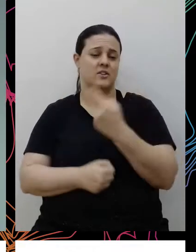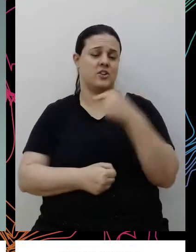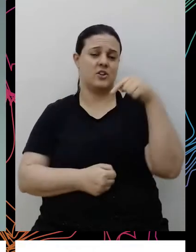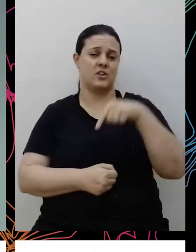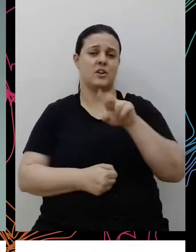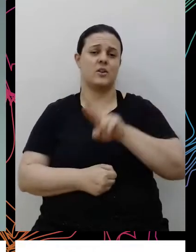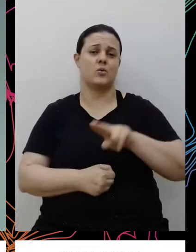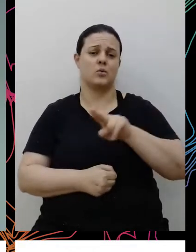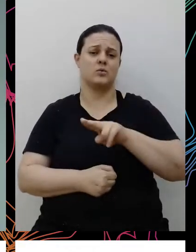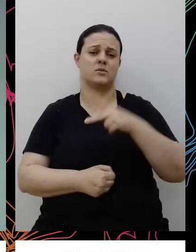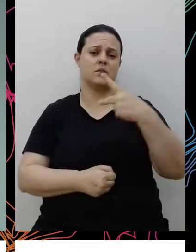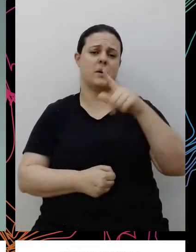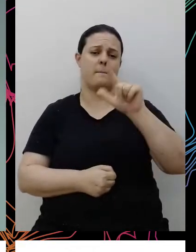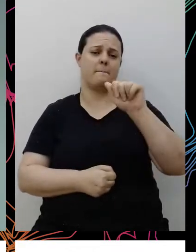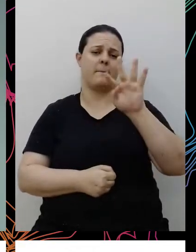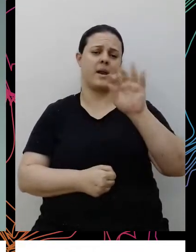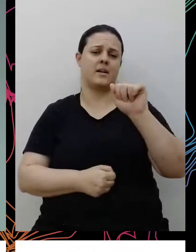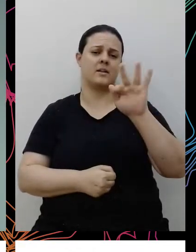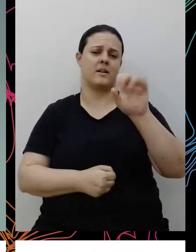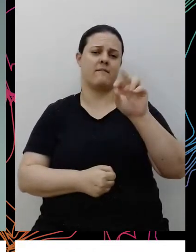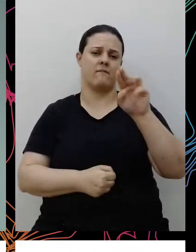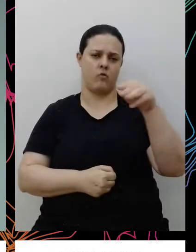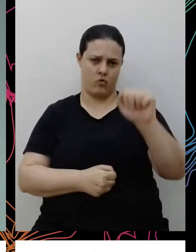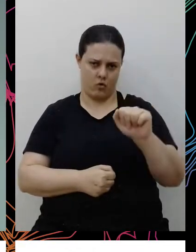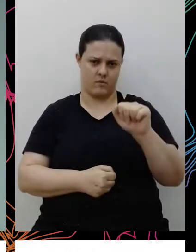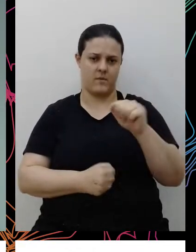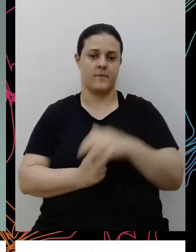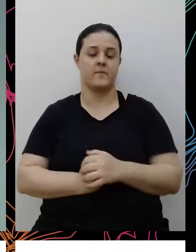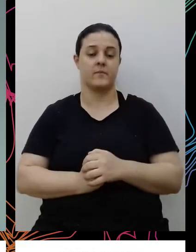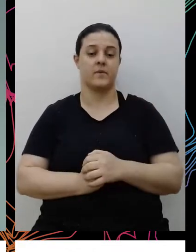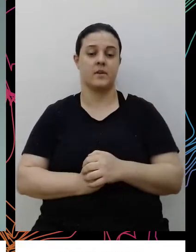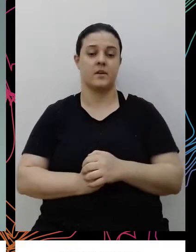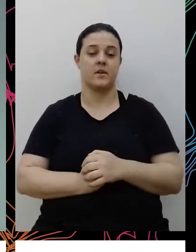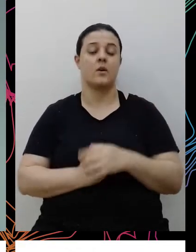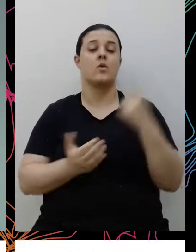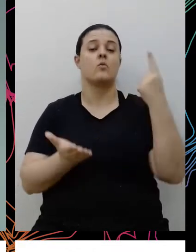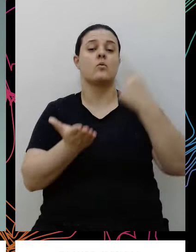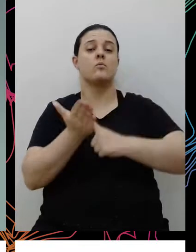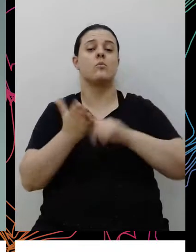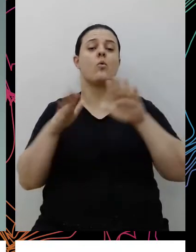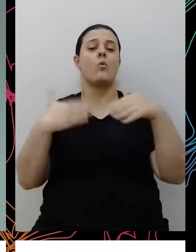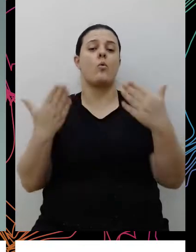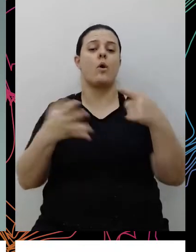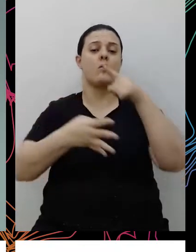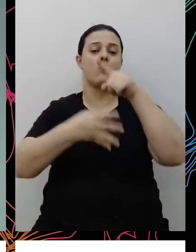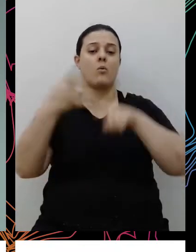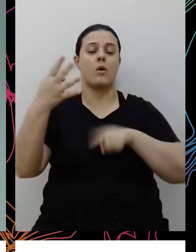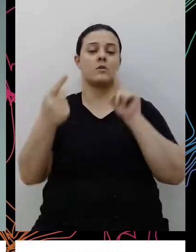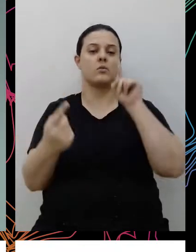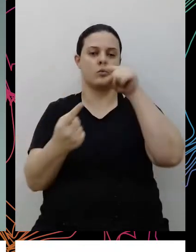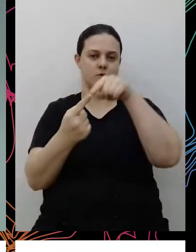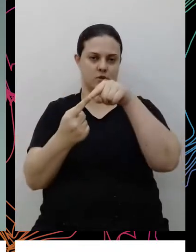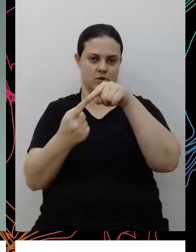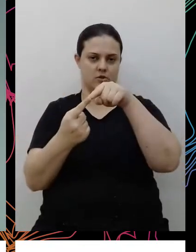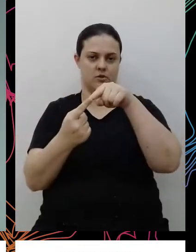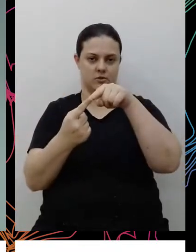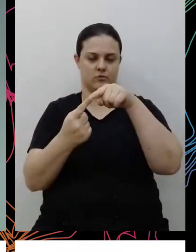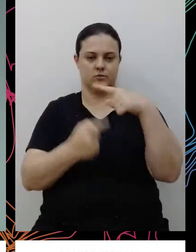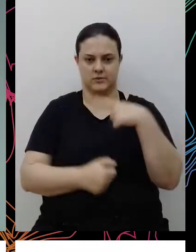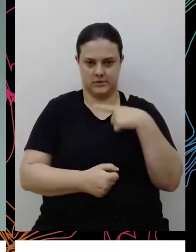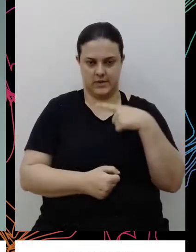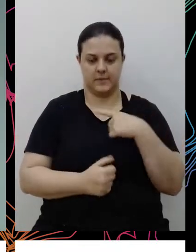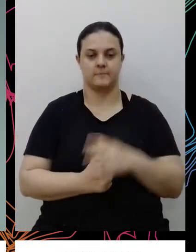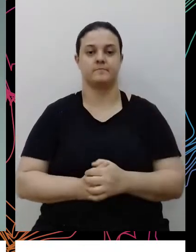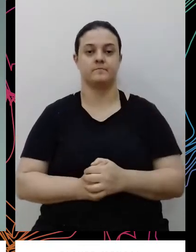como plataforma de diversidade e inclusão. É algo abstrato. Nós estabelecemos quais seriam os nossos quatro objetivos desta plataforma.